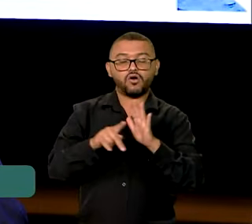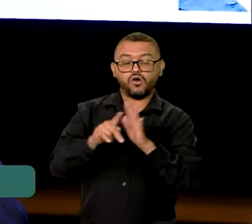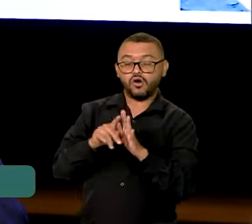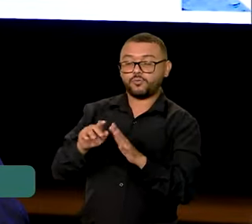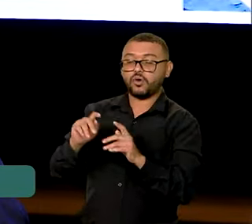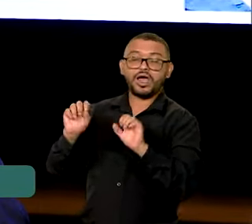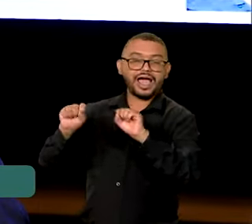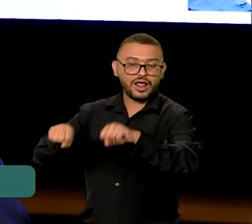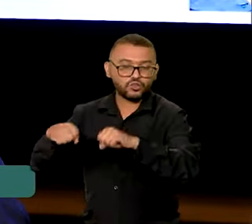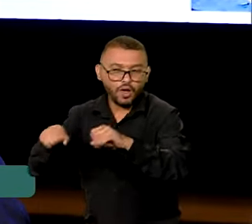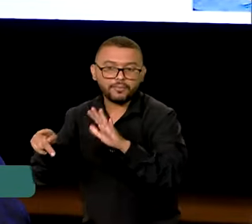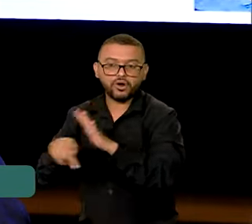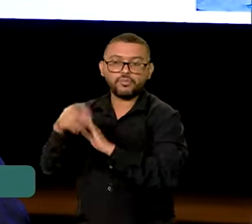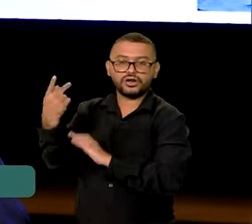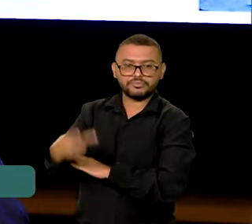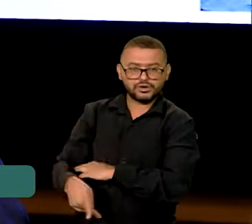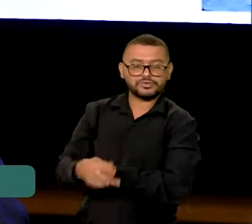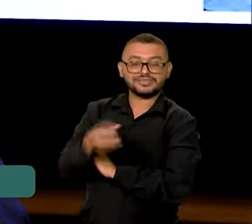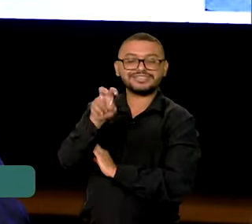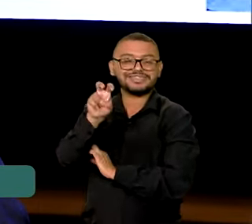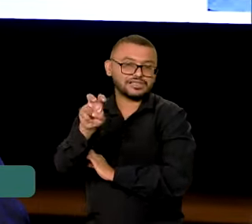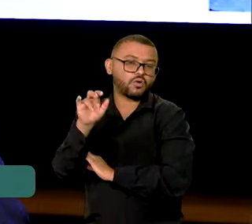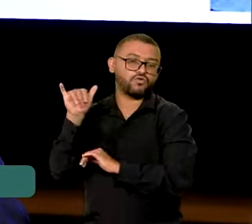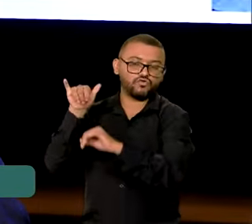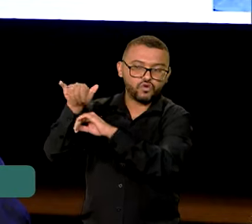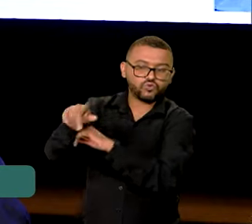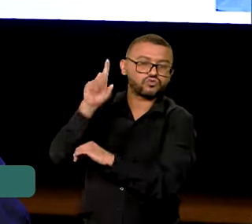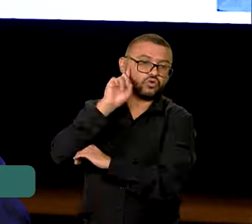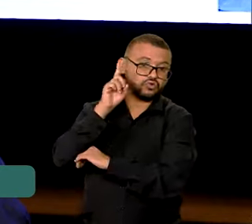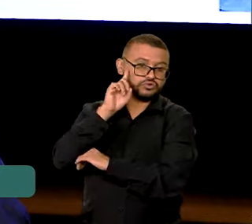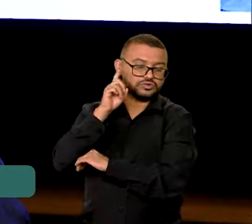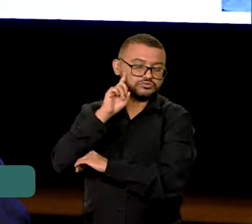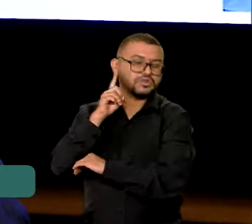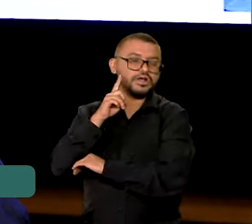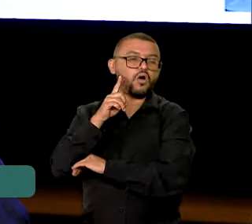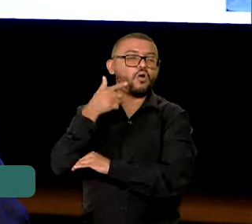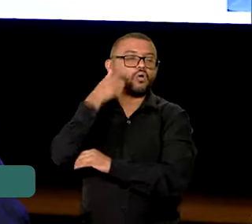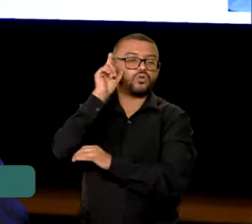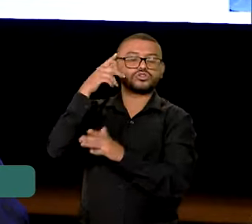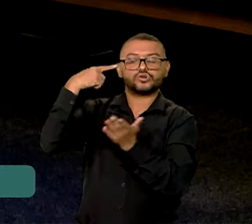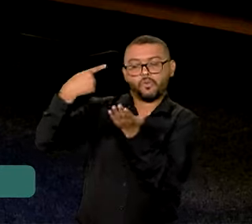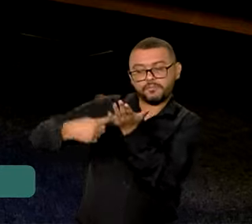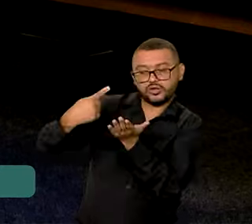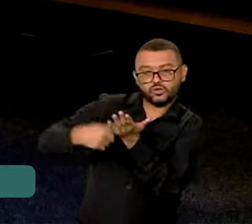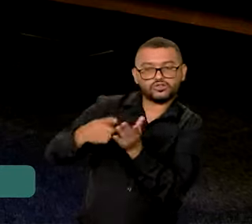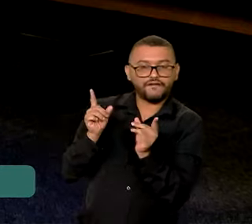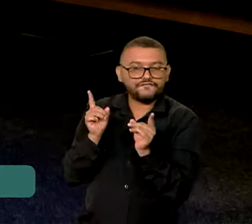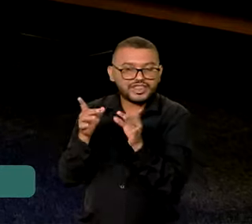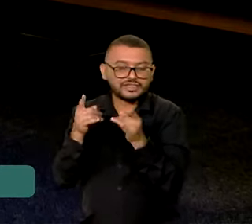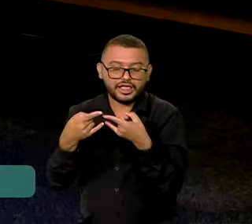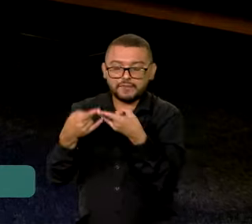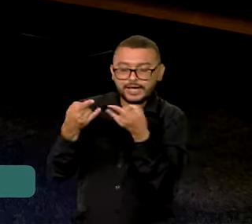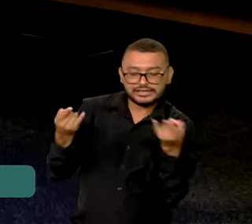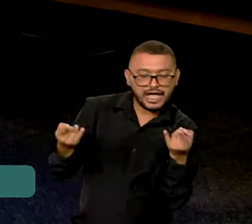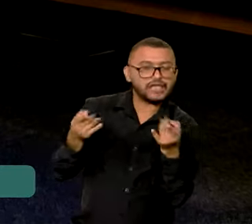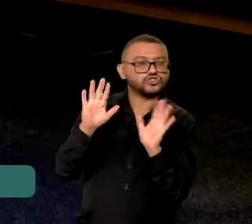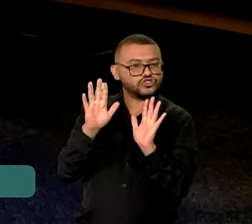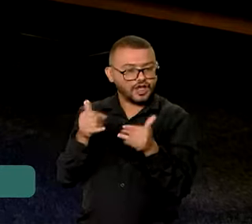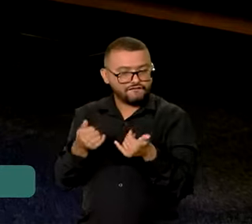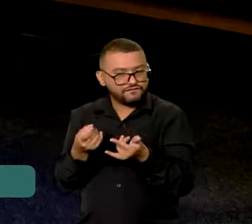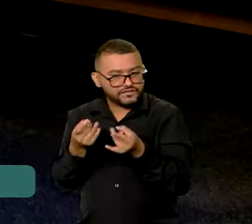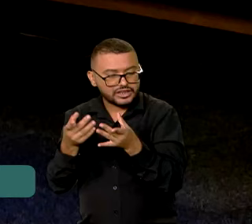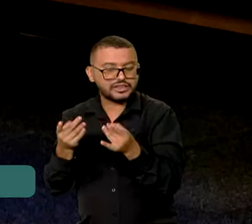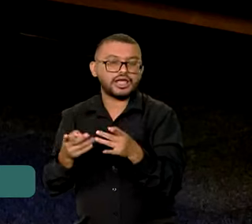de Canoas com até cinco voos diários. Então, ontem, as companhias aéreas já começaram a vender os bilhetes.